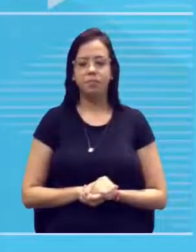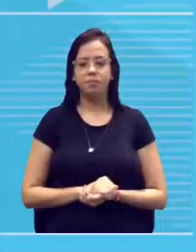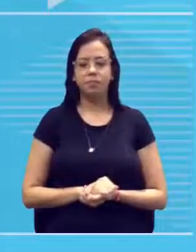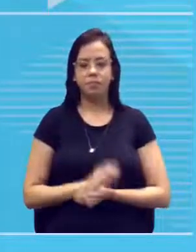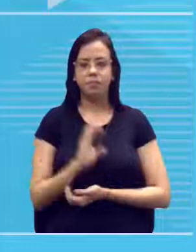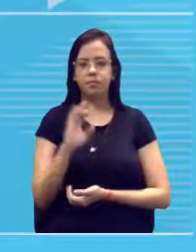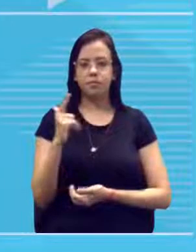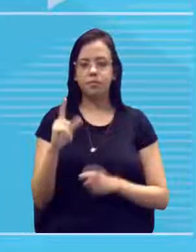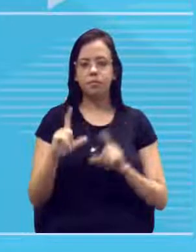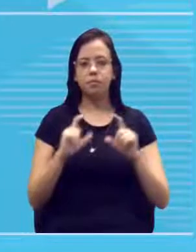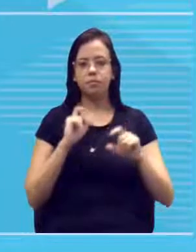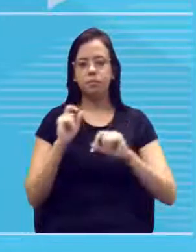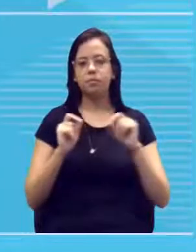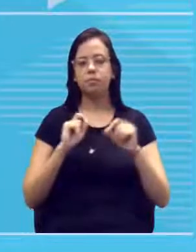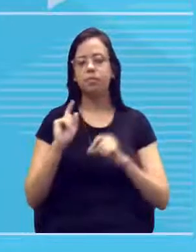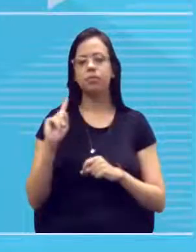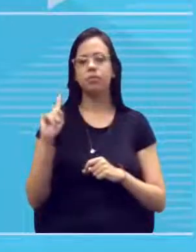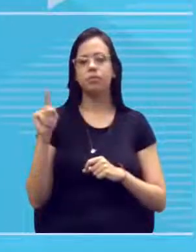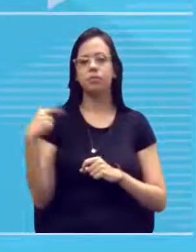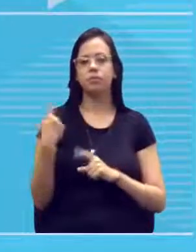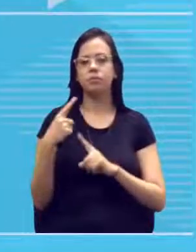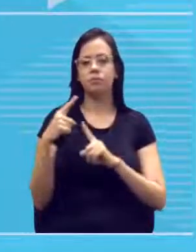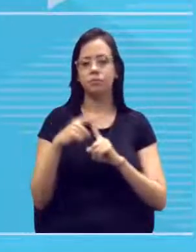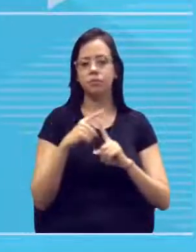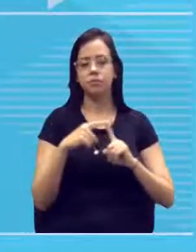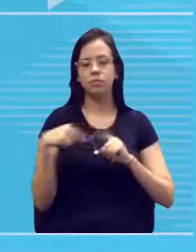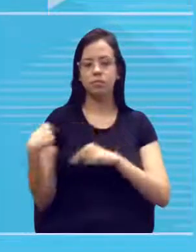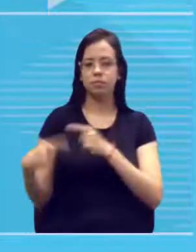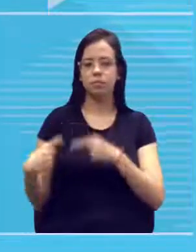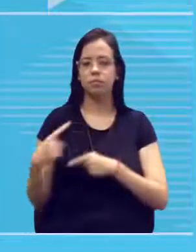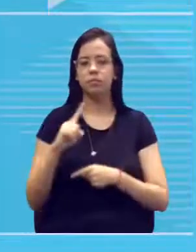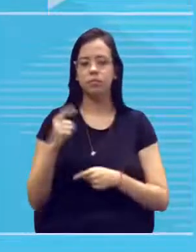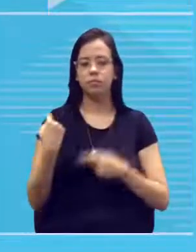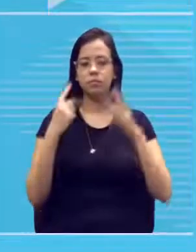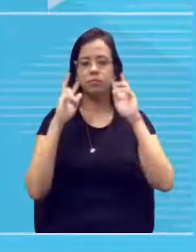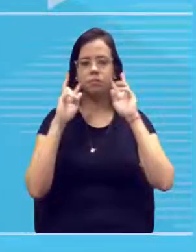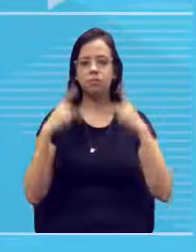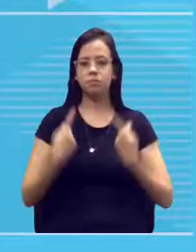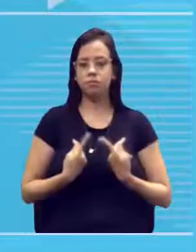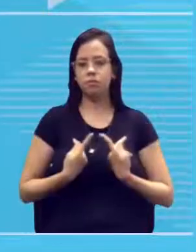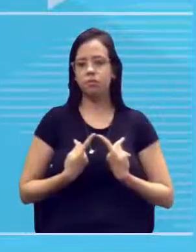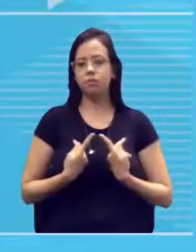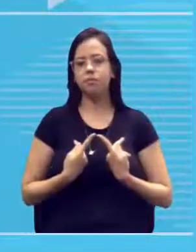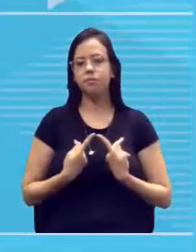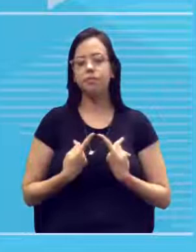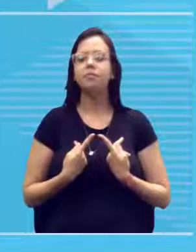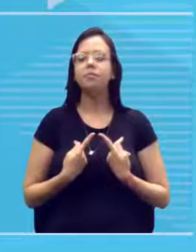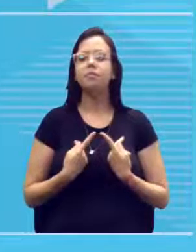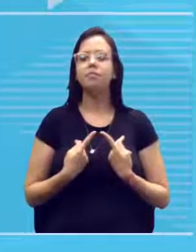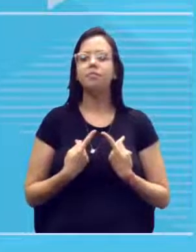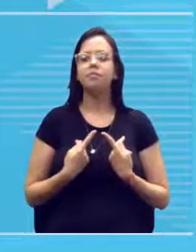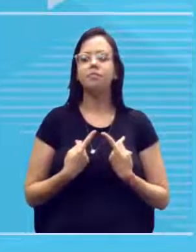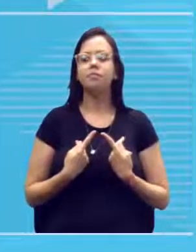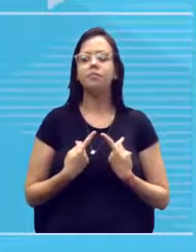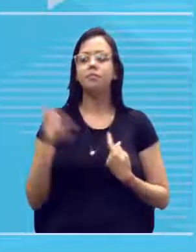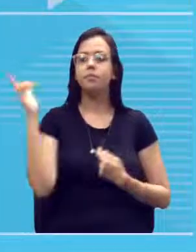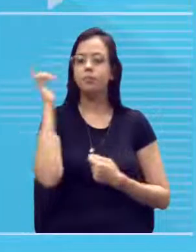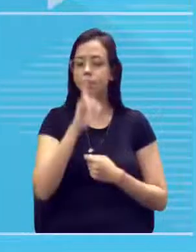Que, diante do nosso tipo de reprodução, nós somos seres humanos, tá? Para nós nos